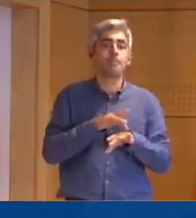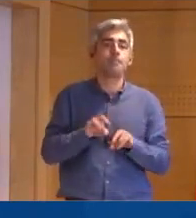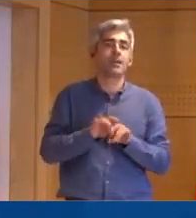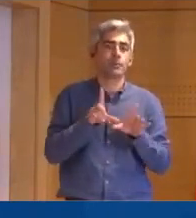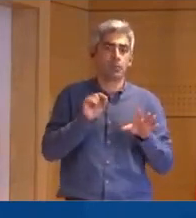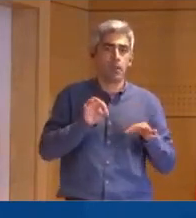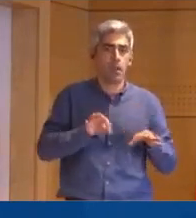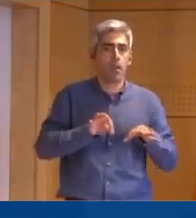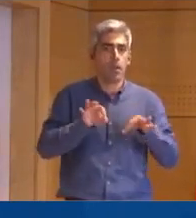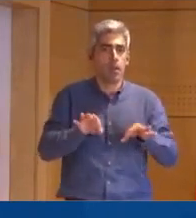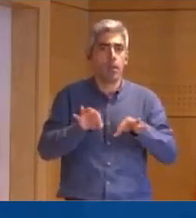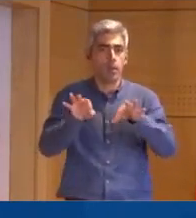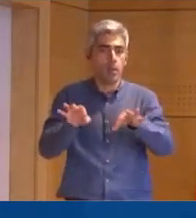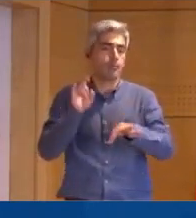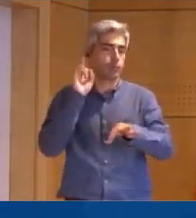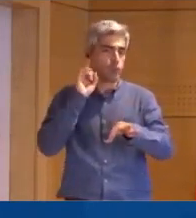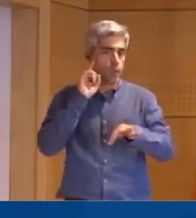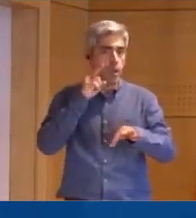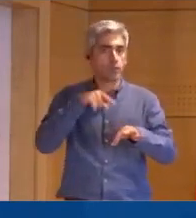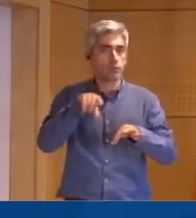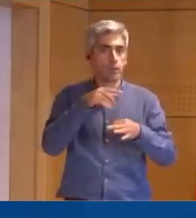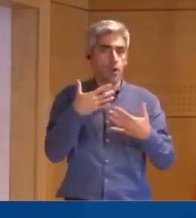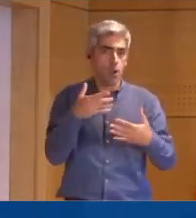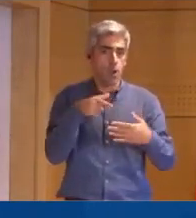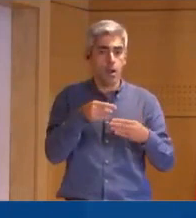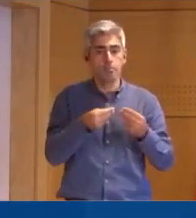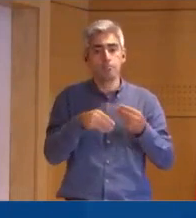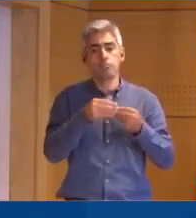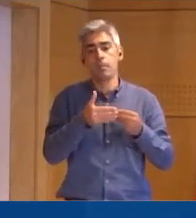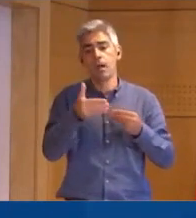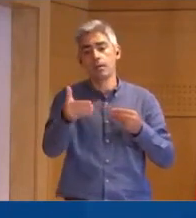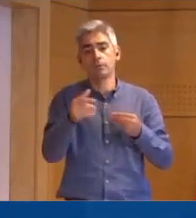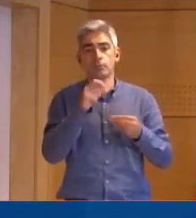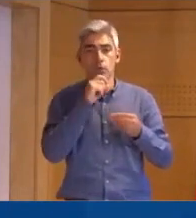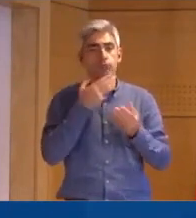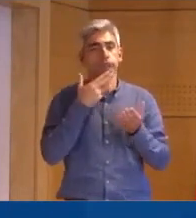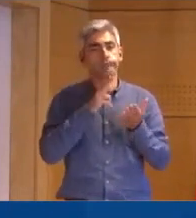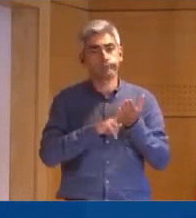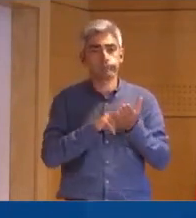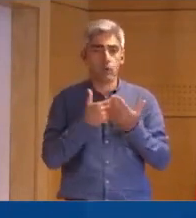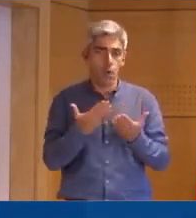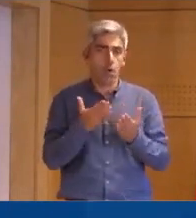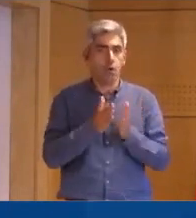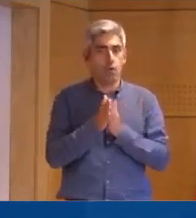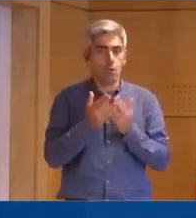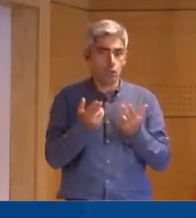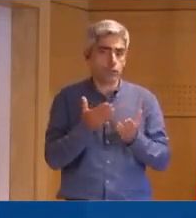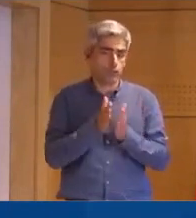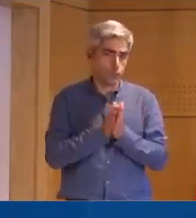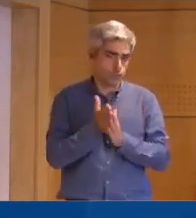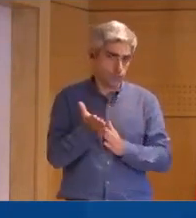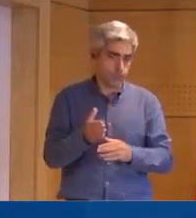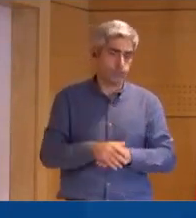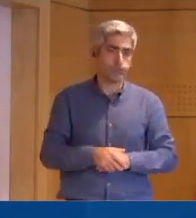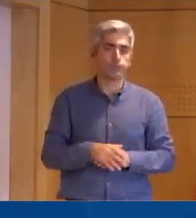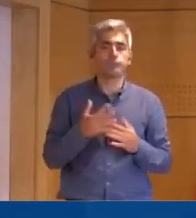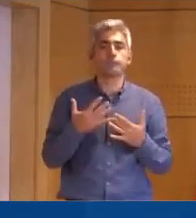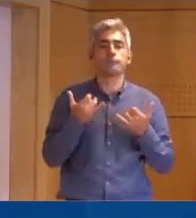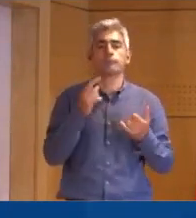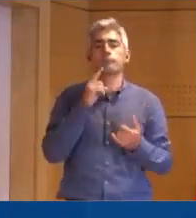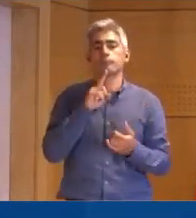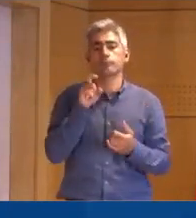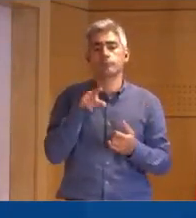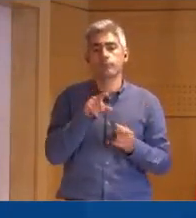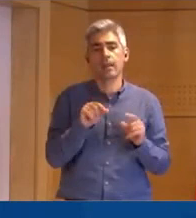prorrogada, é muito importante que esta margem adicional seja efetivamente agora utilizada. A próxima